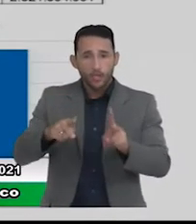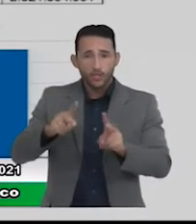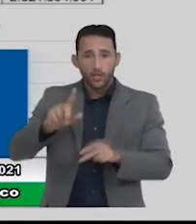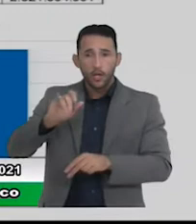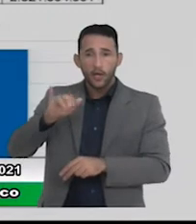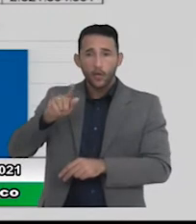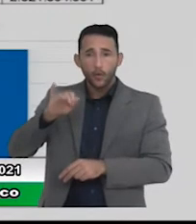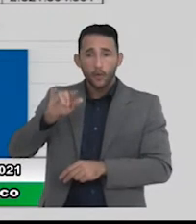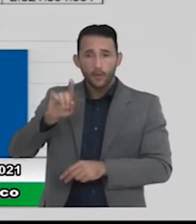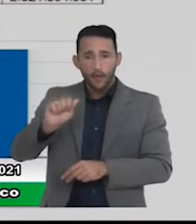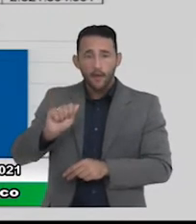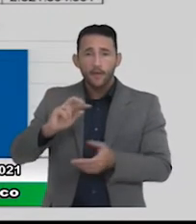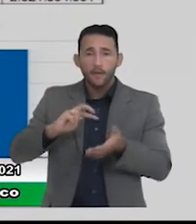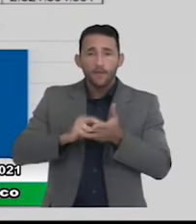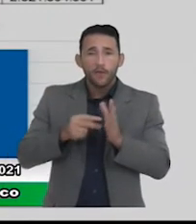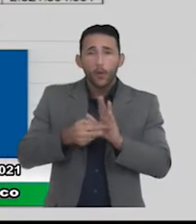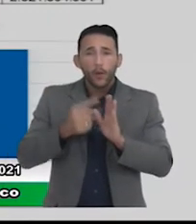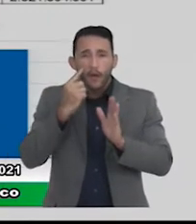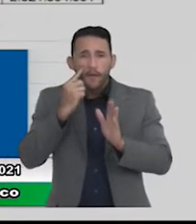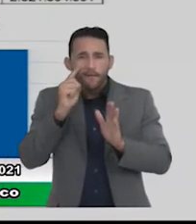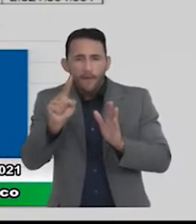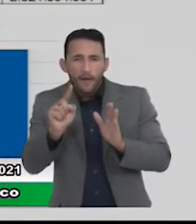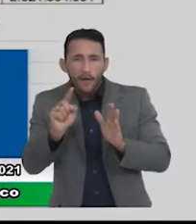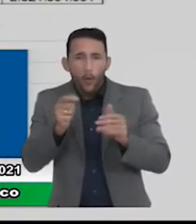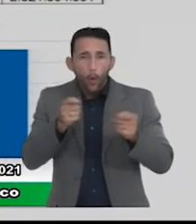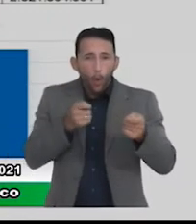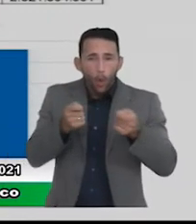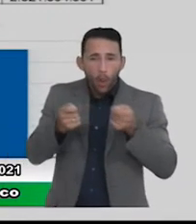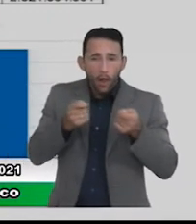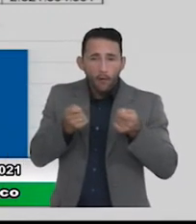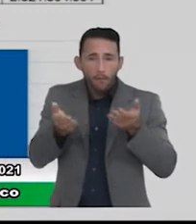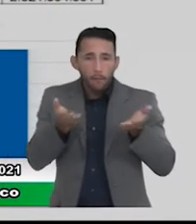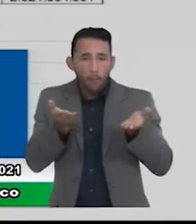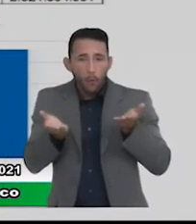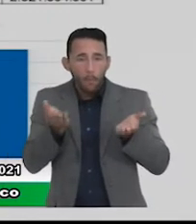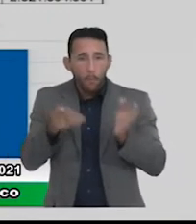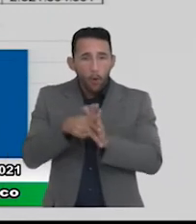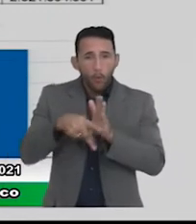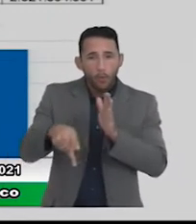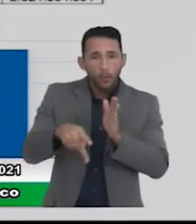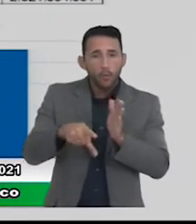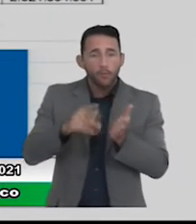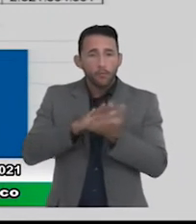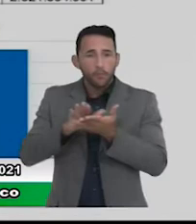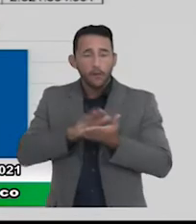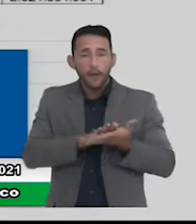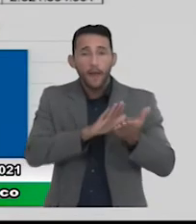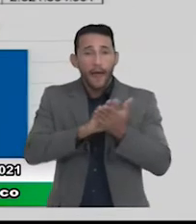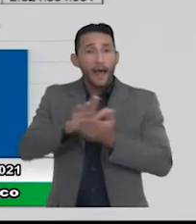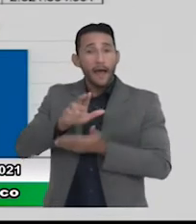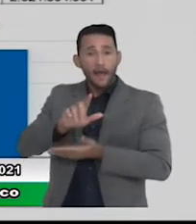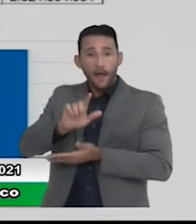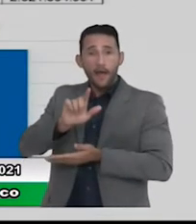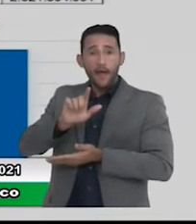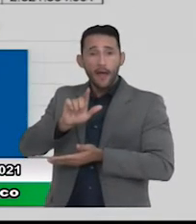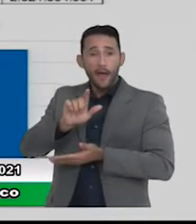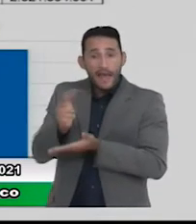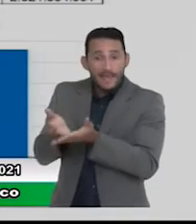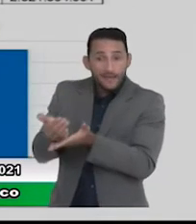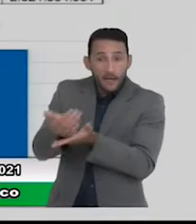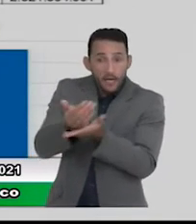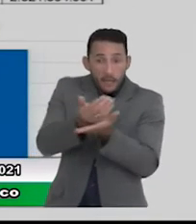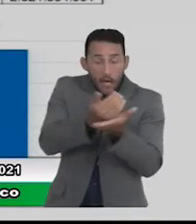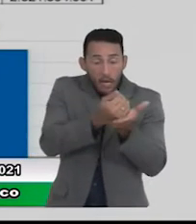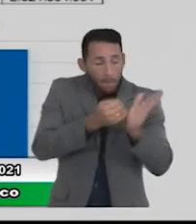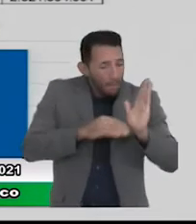é o denominador para a apuração dos nossos limites como a receita vem crescendo muito nos últimos exercícios o Osasco ele vem